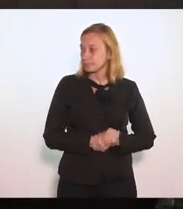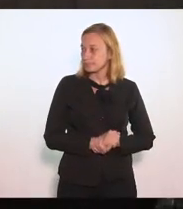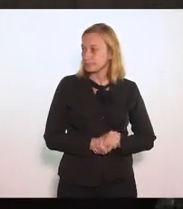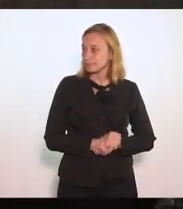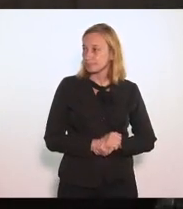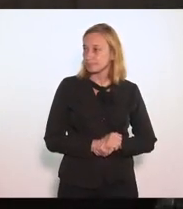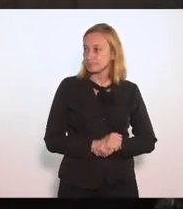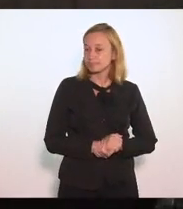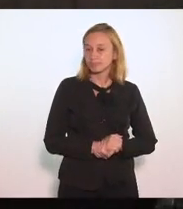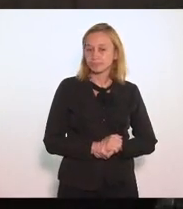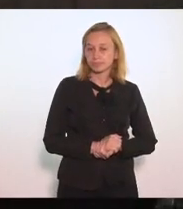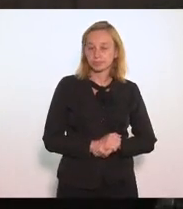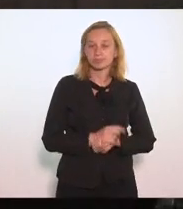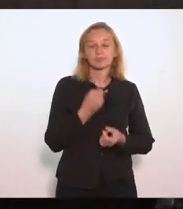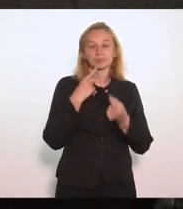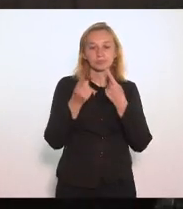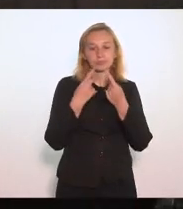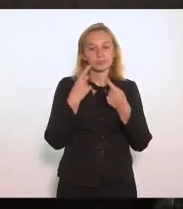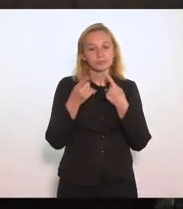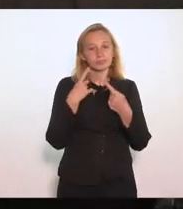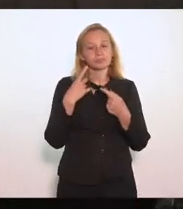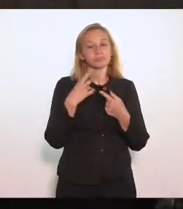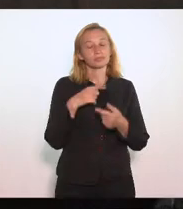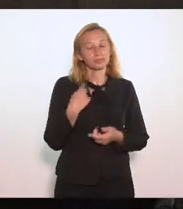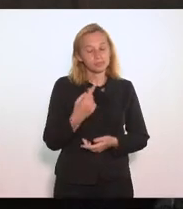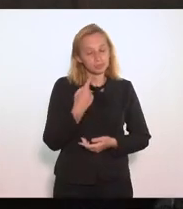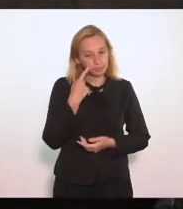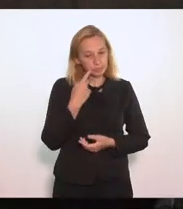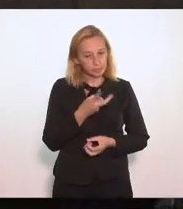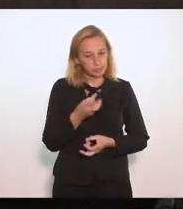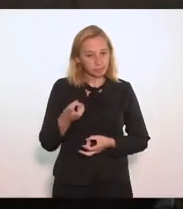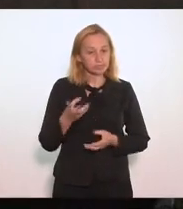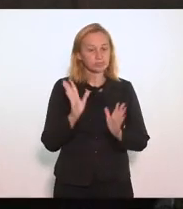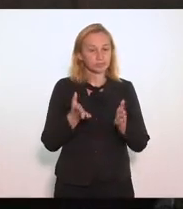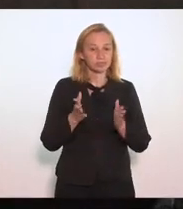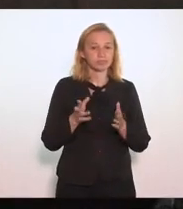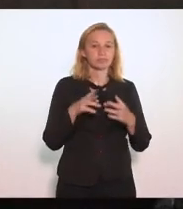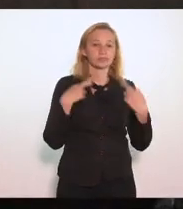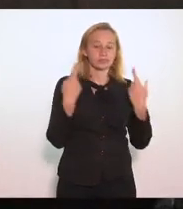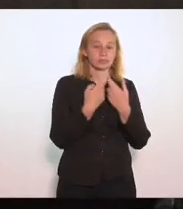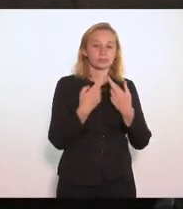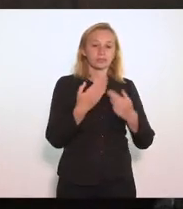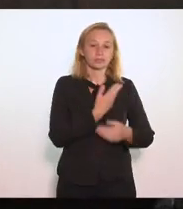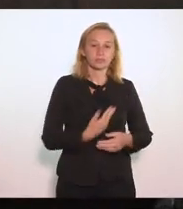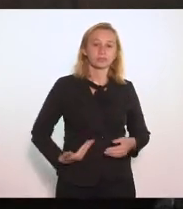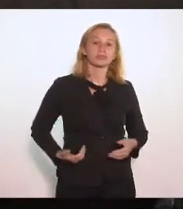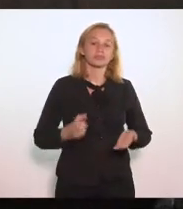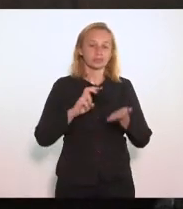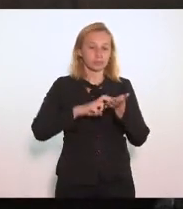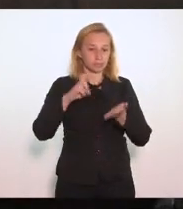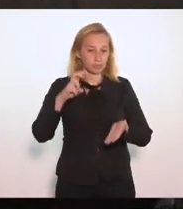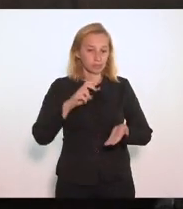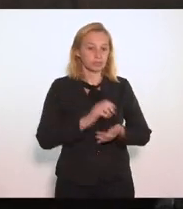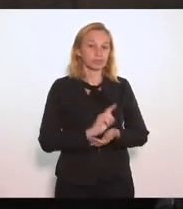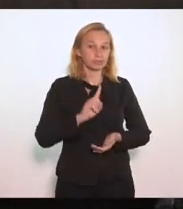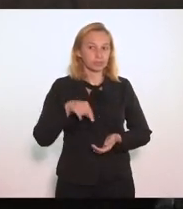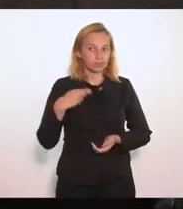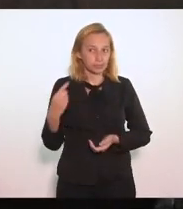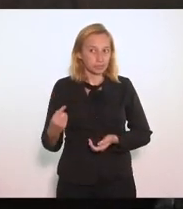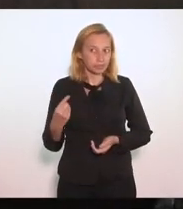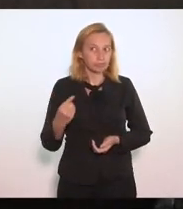Nos debates Que nós travamos Eu já presidi Uma audiência Pública De manhã Em seguida